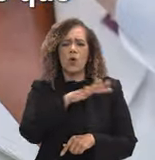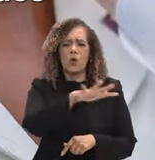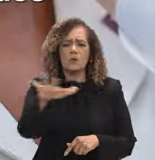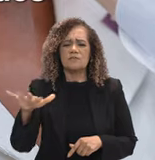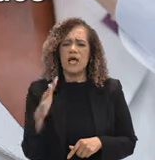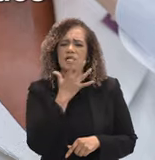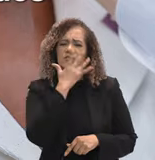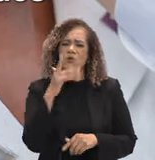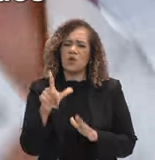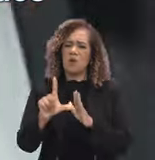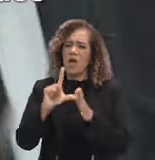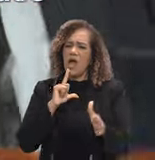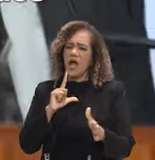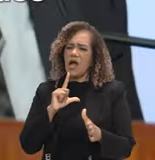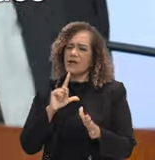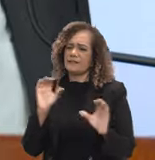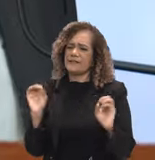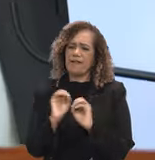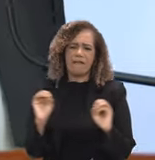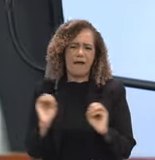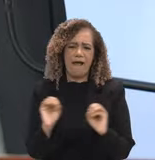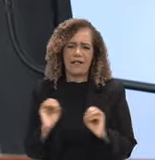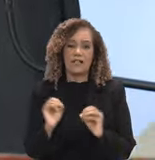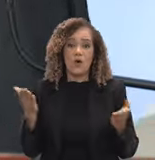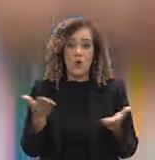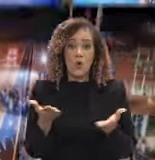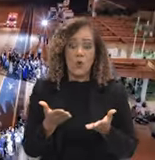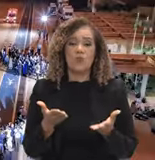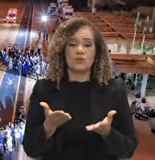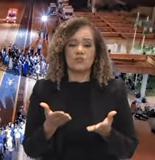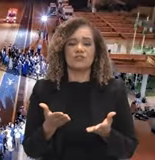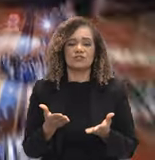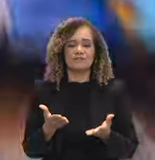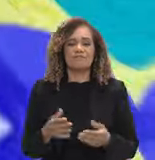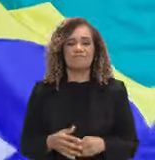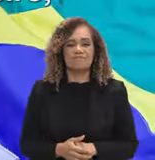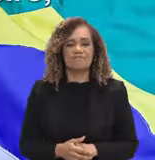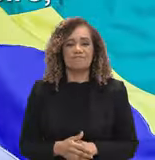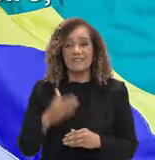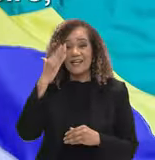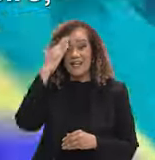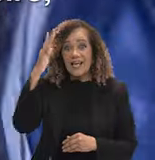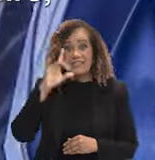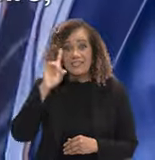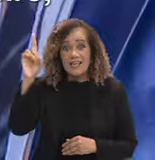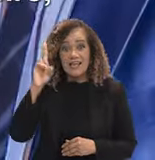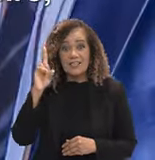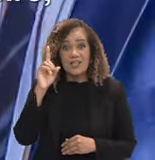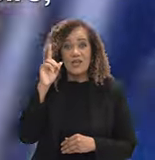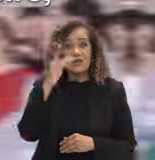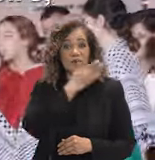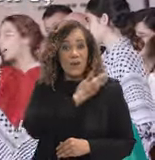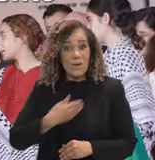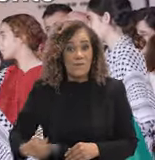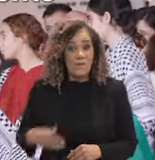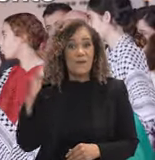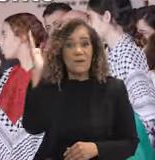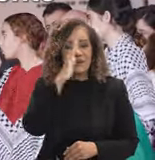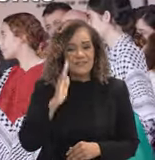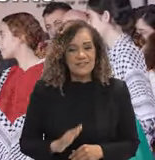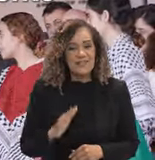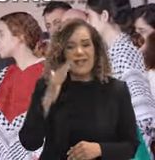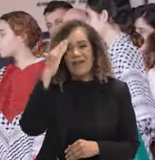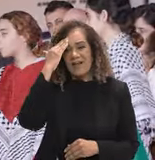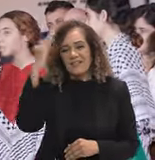espaços que antes estavam fechados para todos eles. Graças a Deus, graças ao governo brasileiro, graças